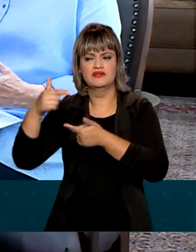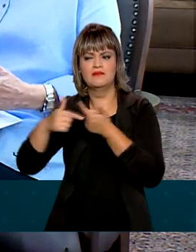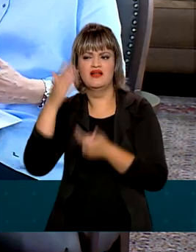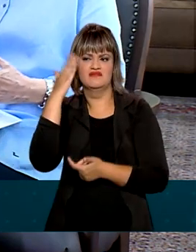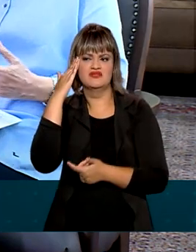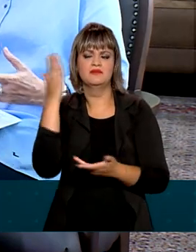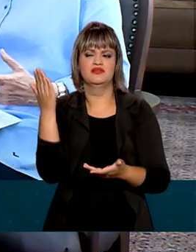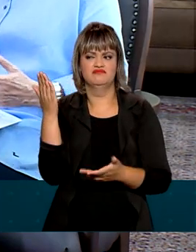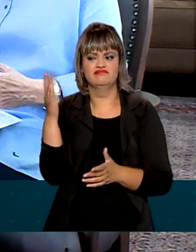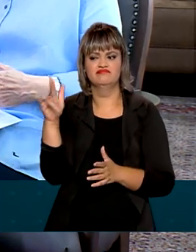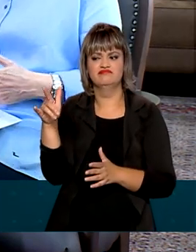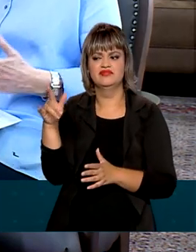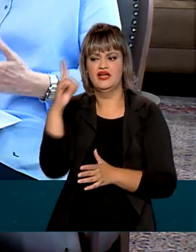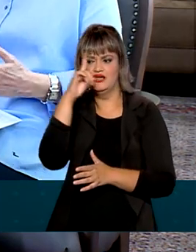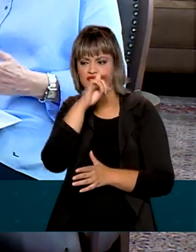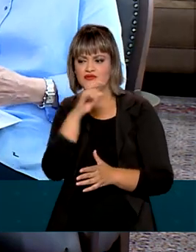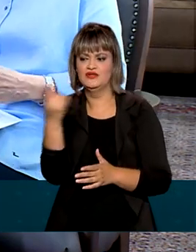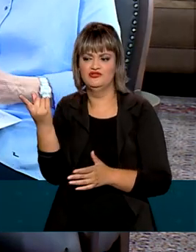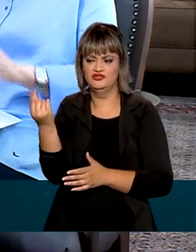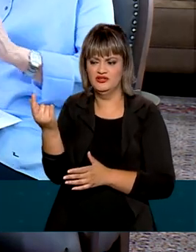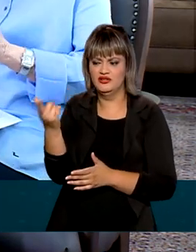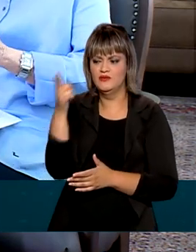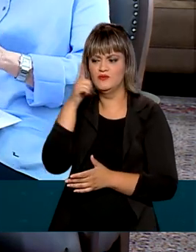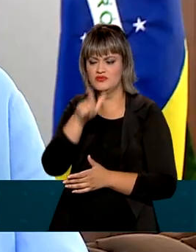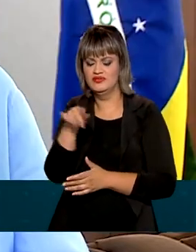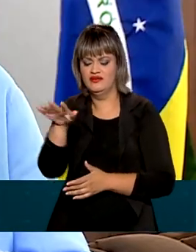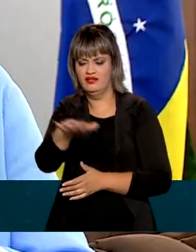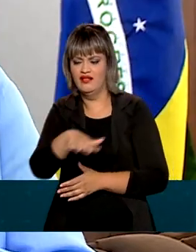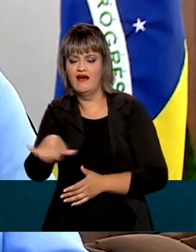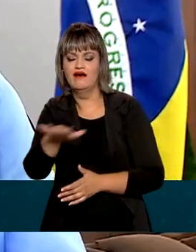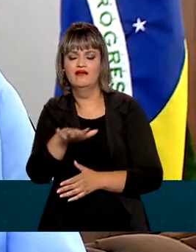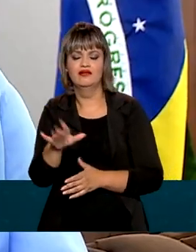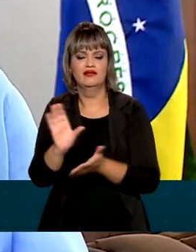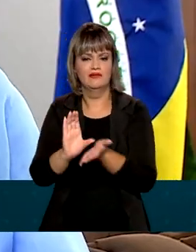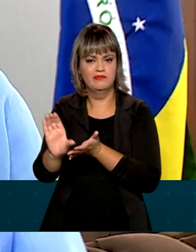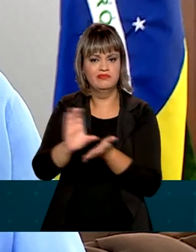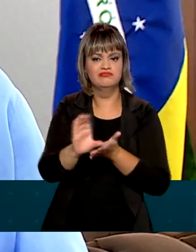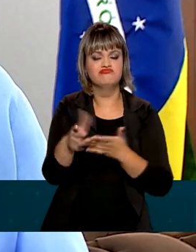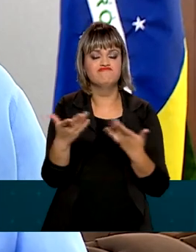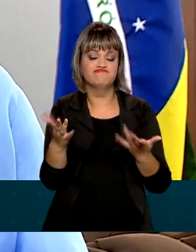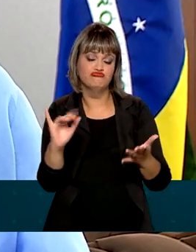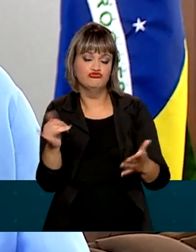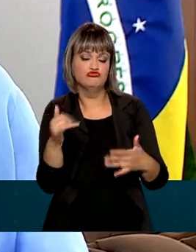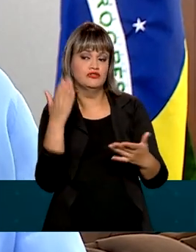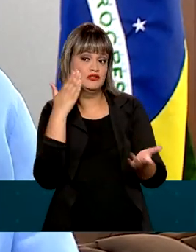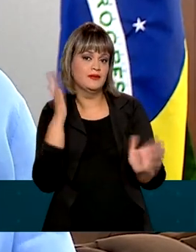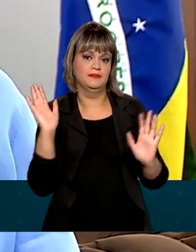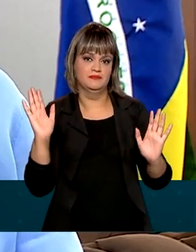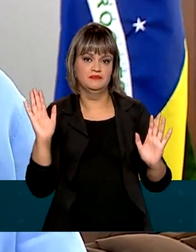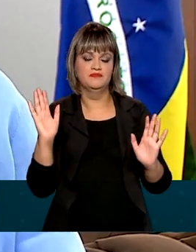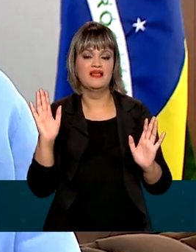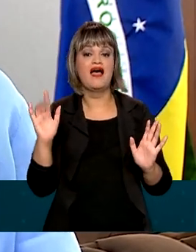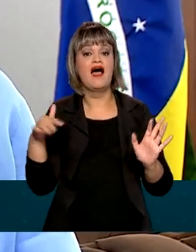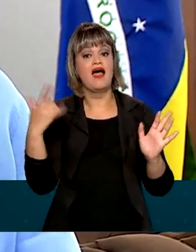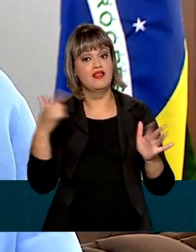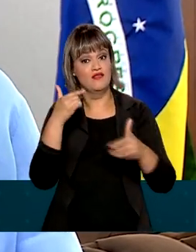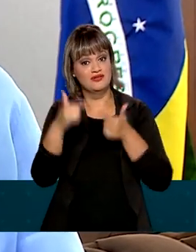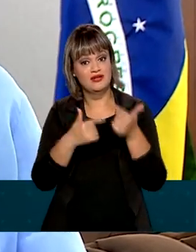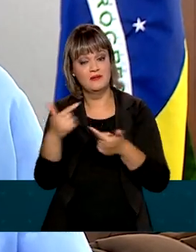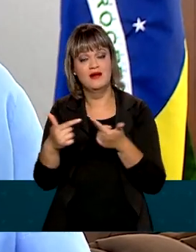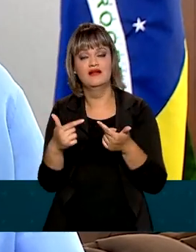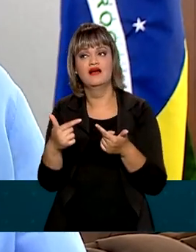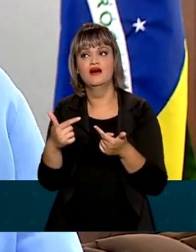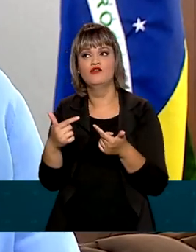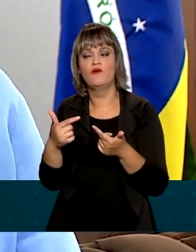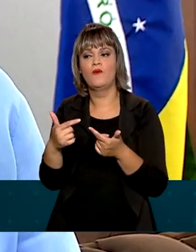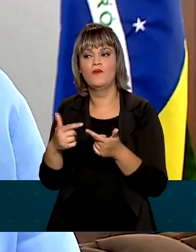dessa dificuldade do Tesouro em aportar recursos para fazer a subvenção dos juros, nós trabalhamos com outras